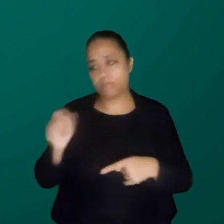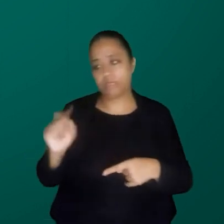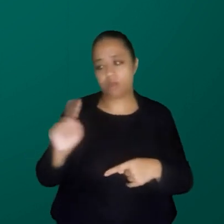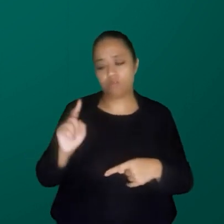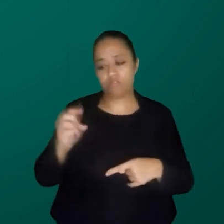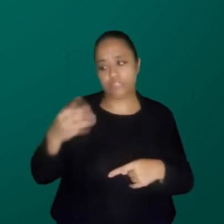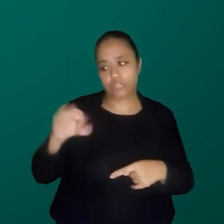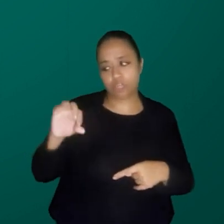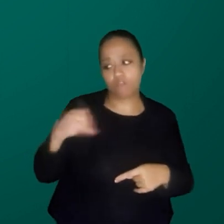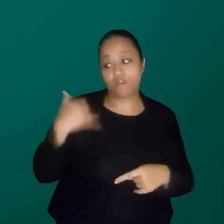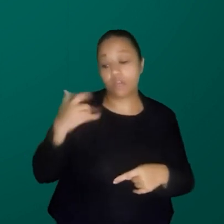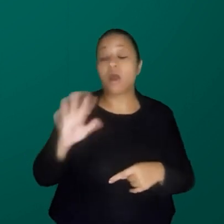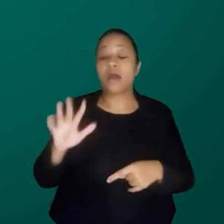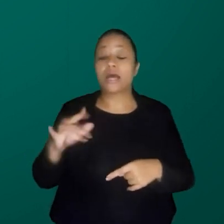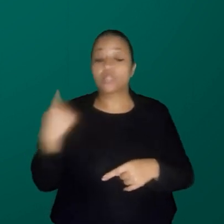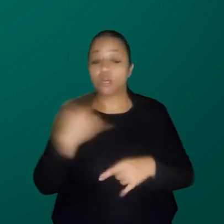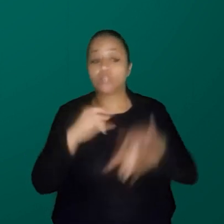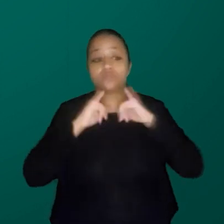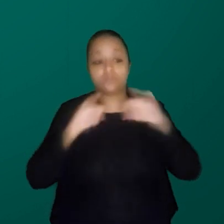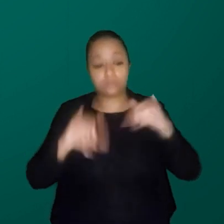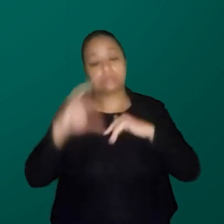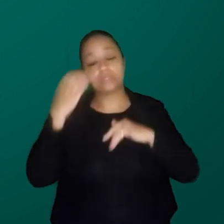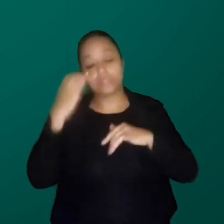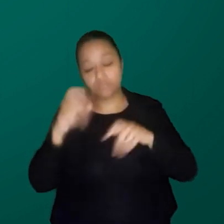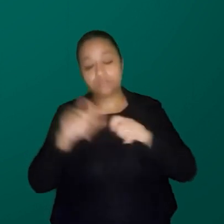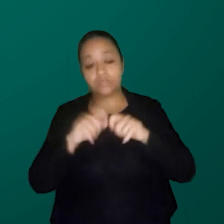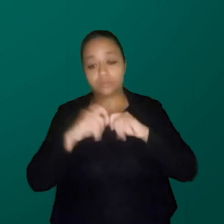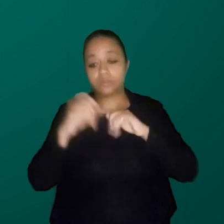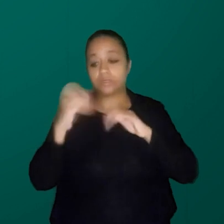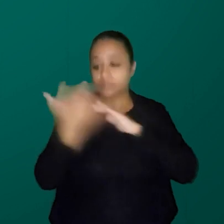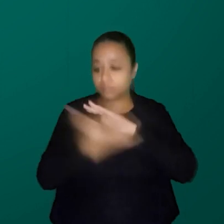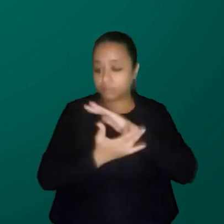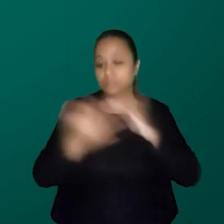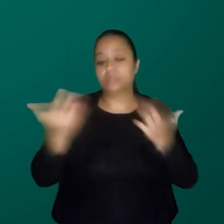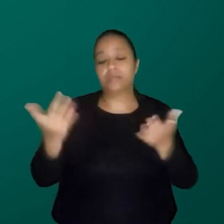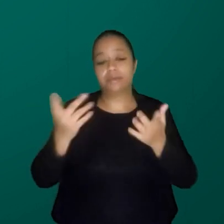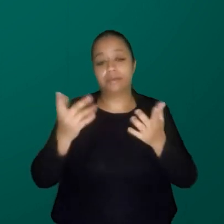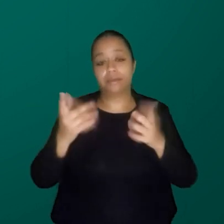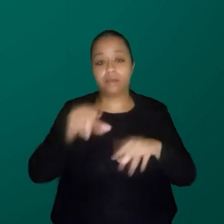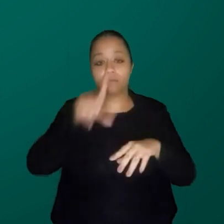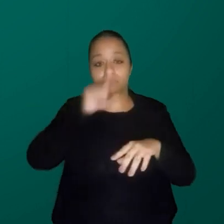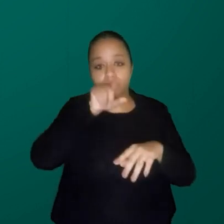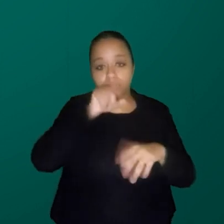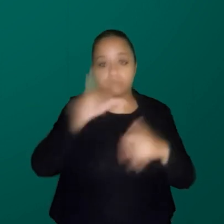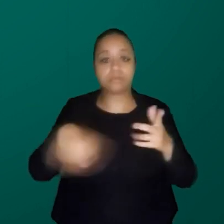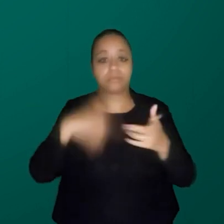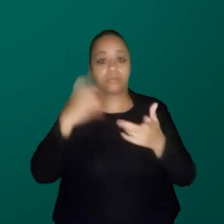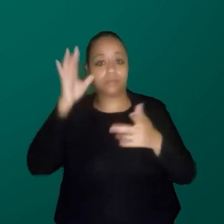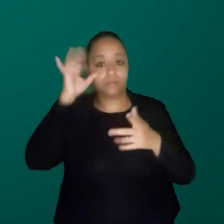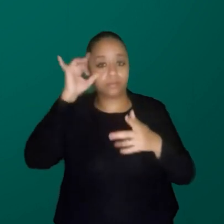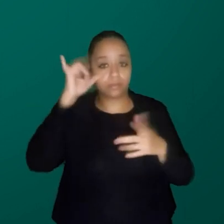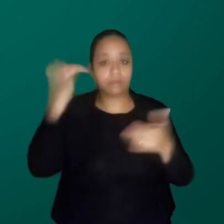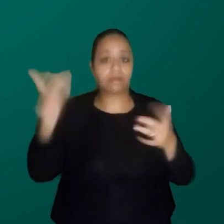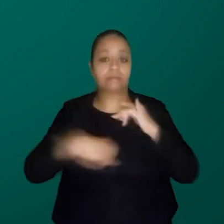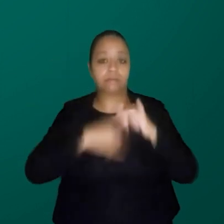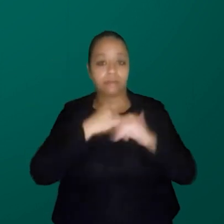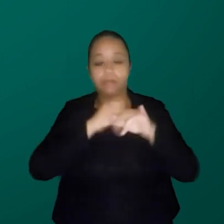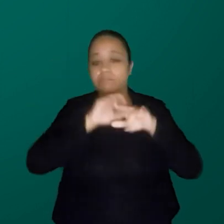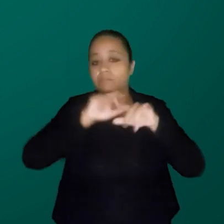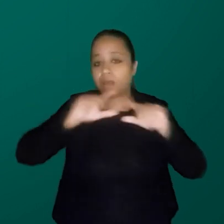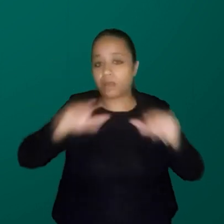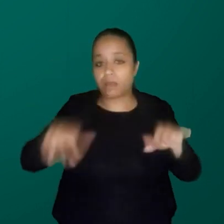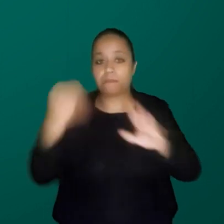anos, a gente também faz divulgação científica também na internet, no Instagram, no YouTube, Assim, tem vários tipos de